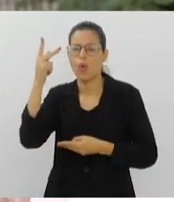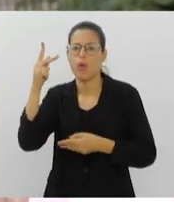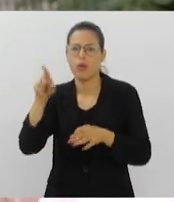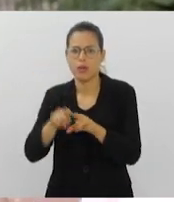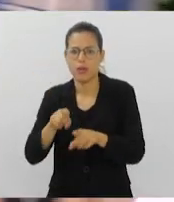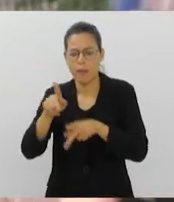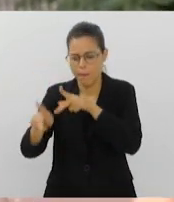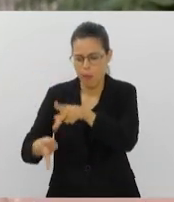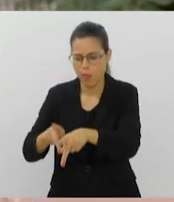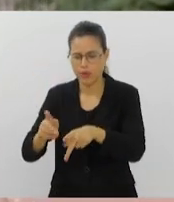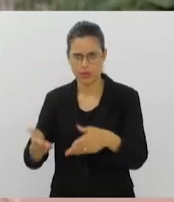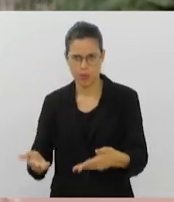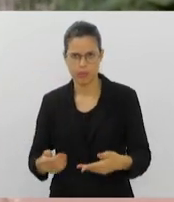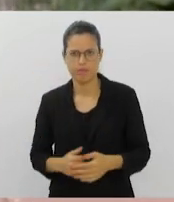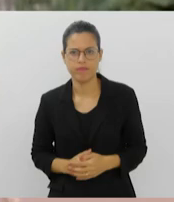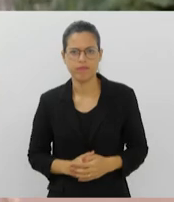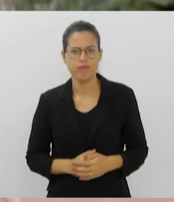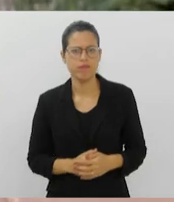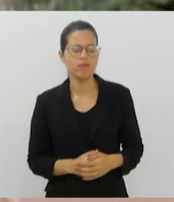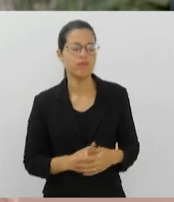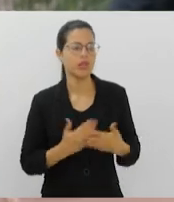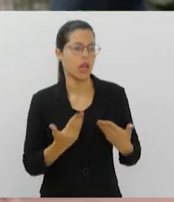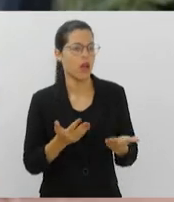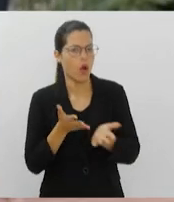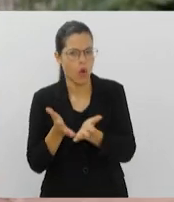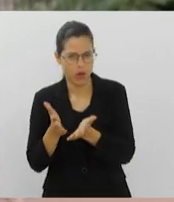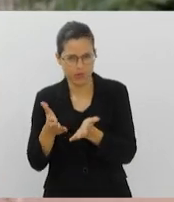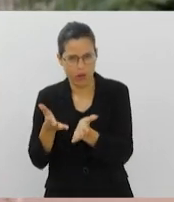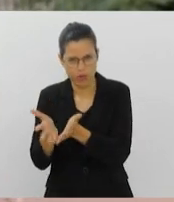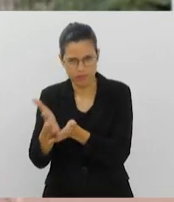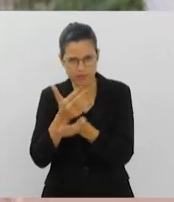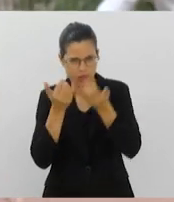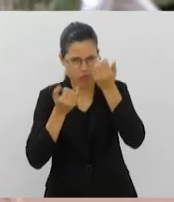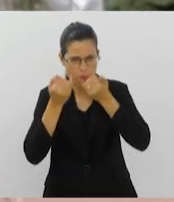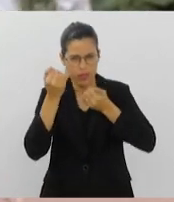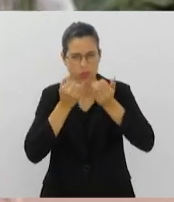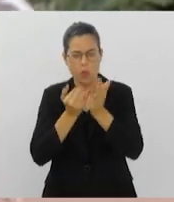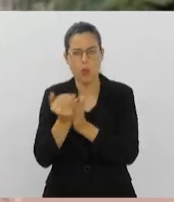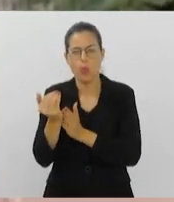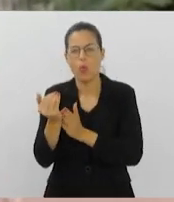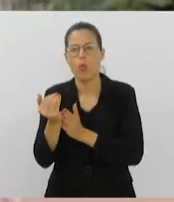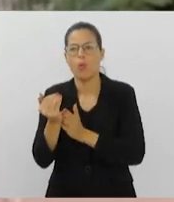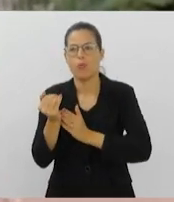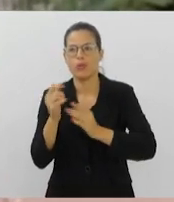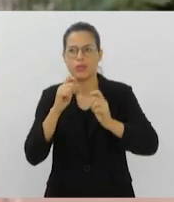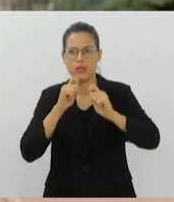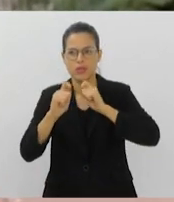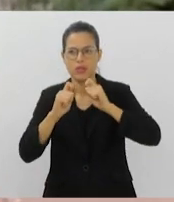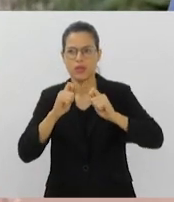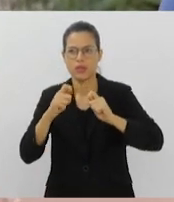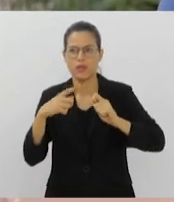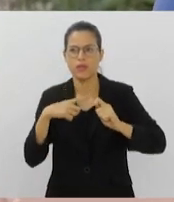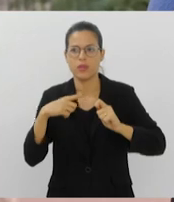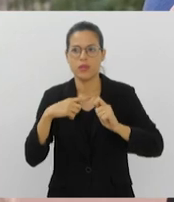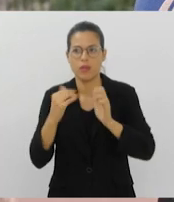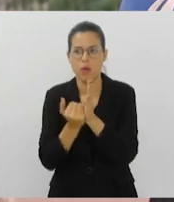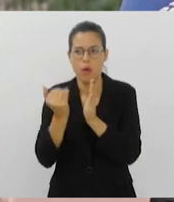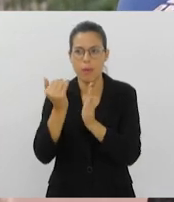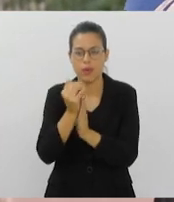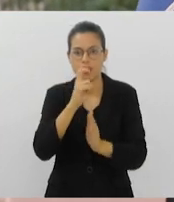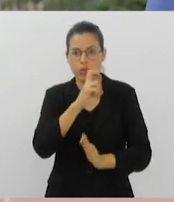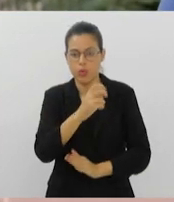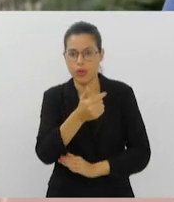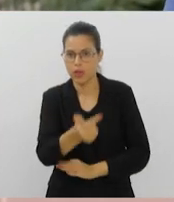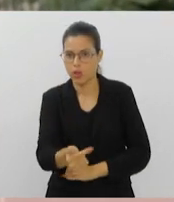forma geral. Eu trouxe alguns dados aqui nesse início da nossa reportagem, na nossa entrevista. E houve um aumento de 52% no número de